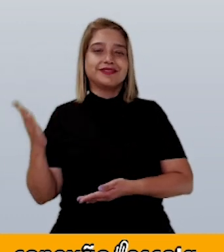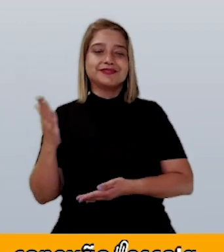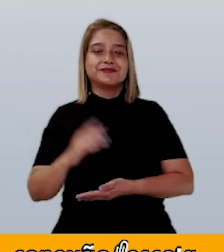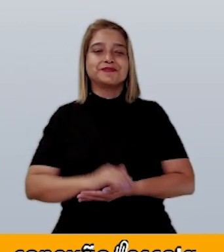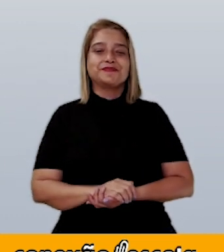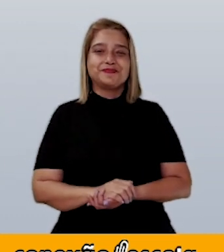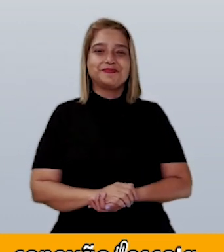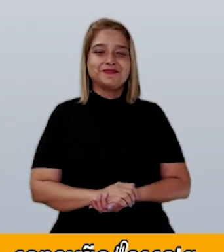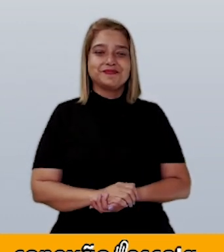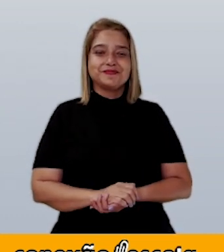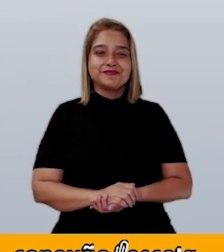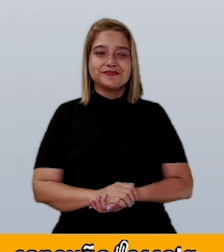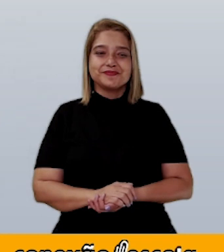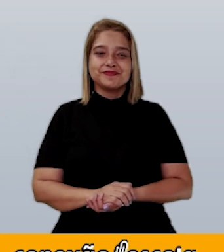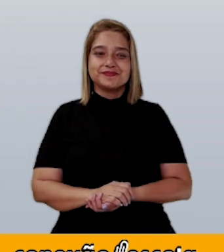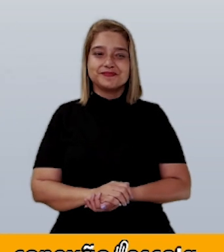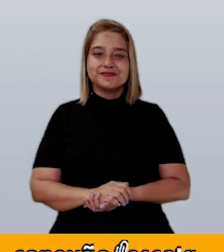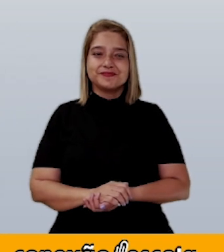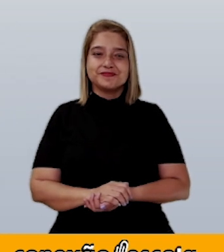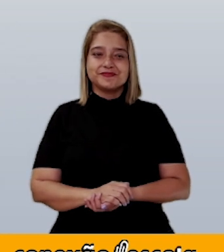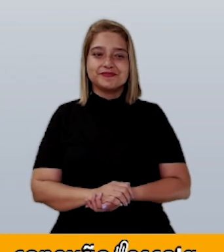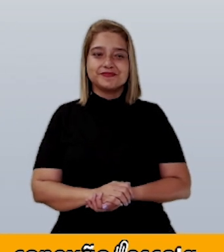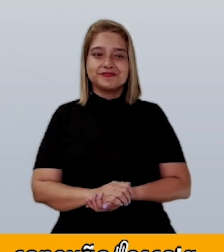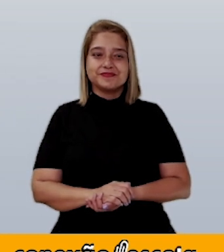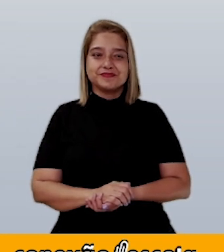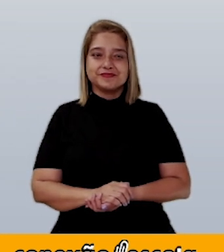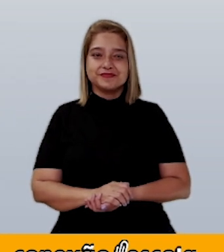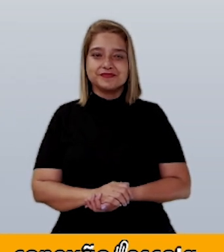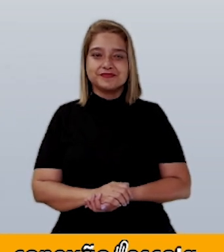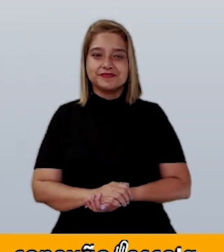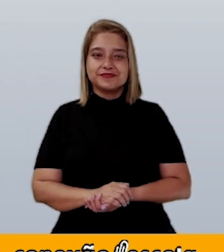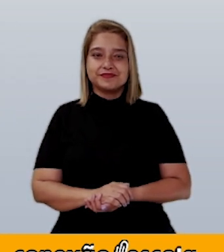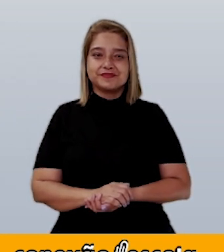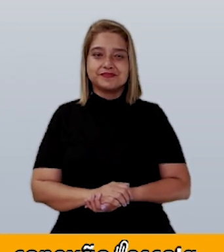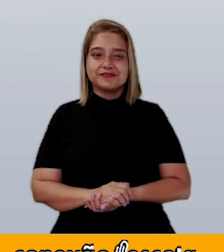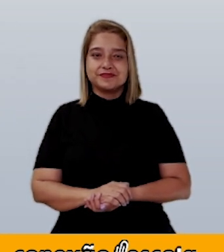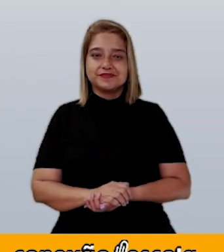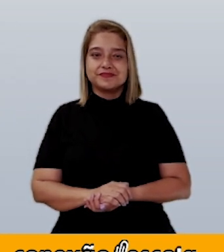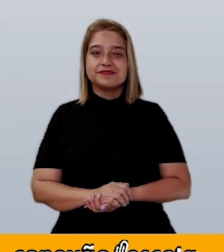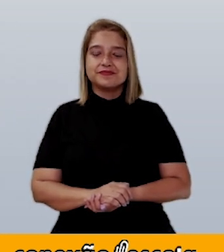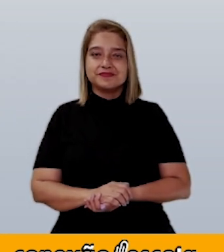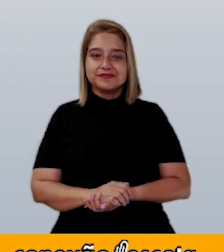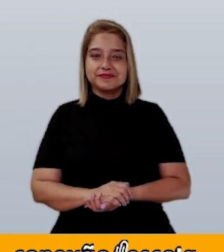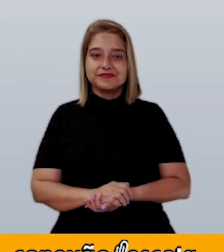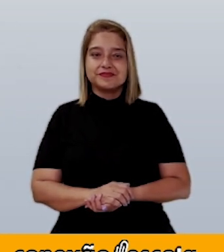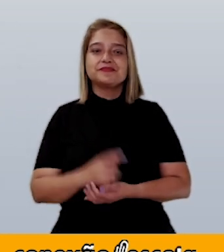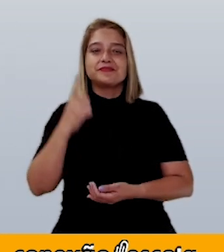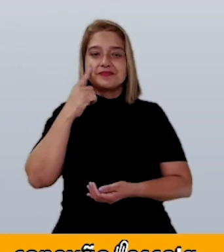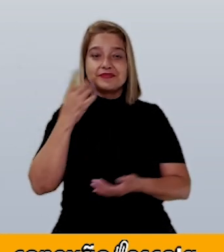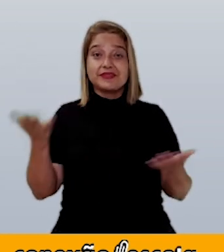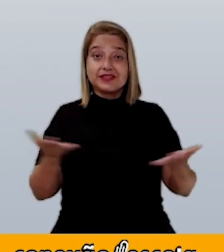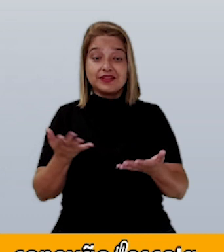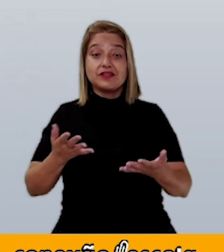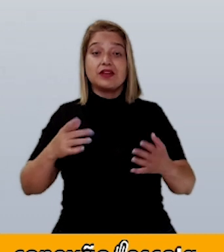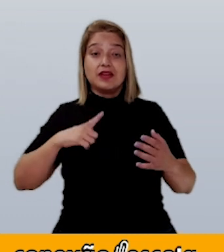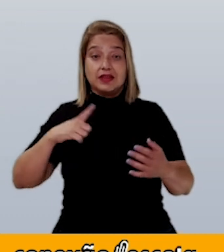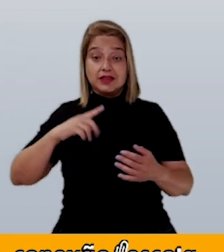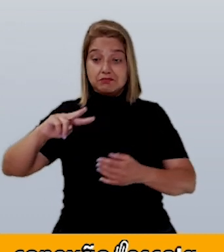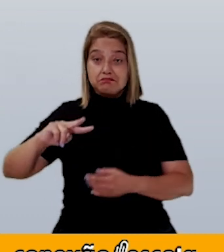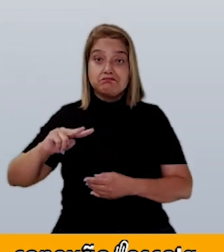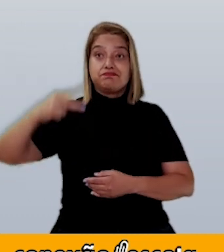cupcake. Agora, mais quatro quadradinhos que se tornaram